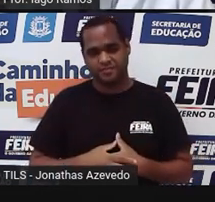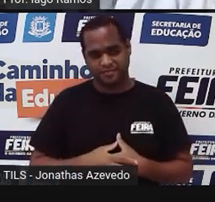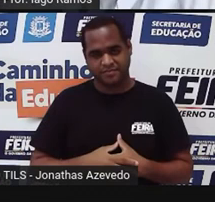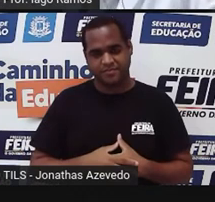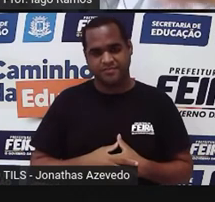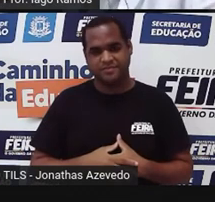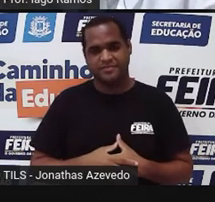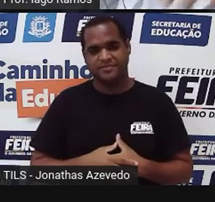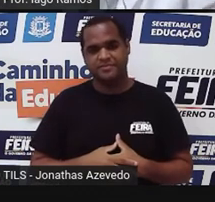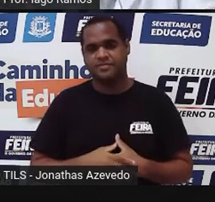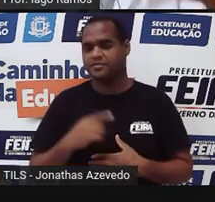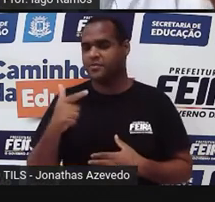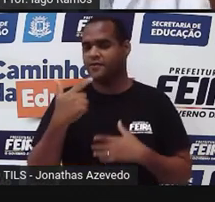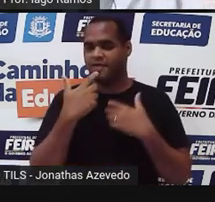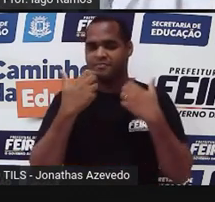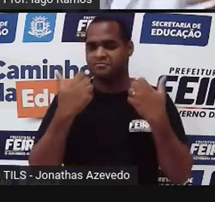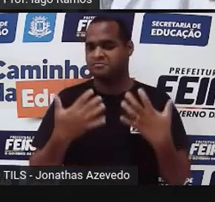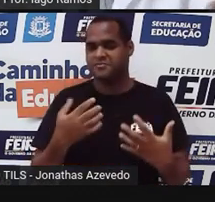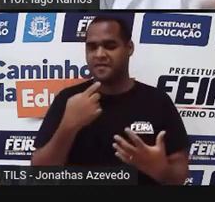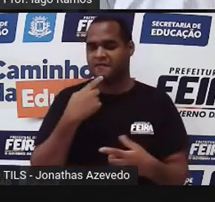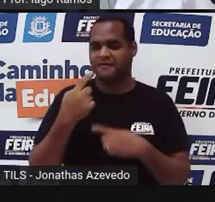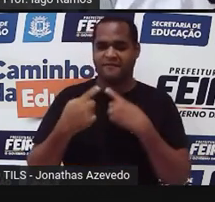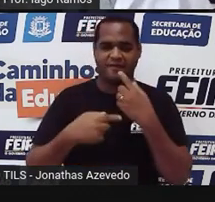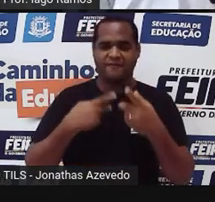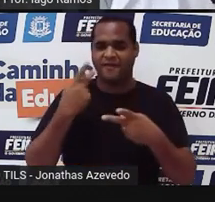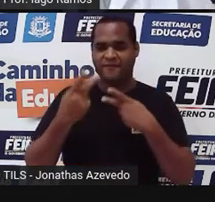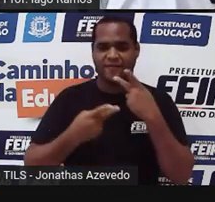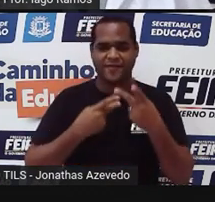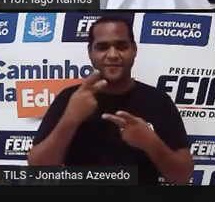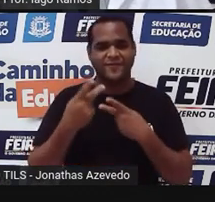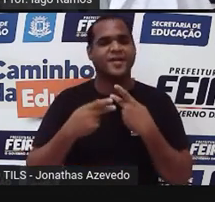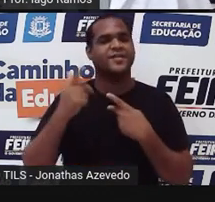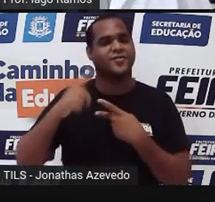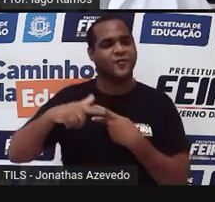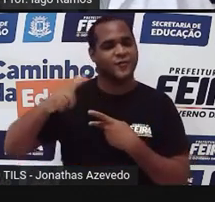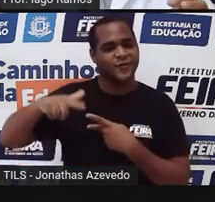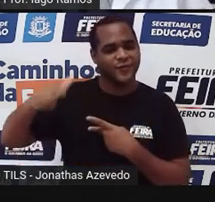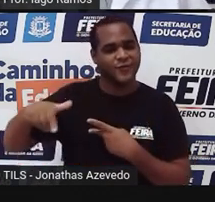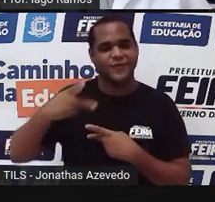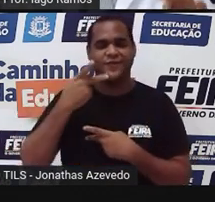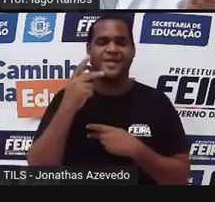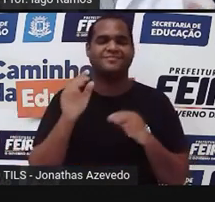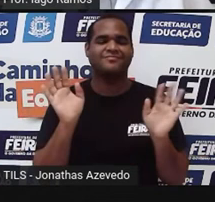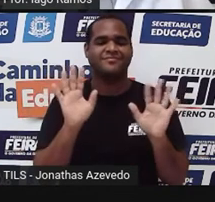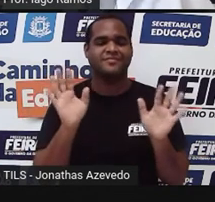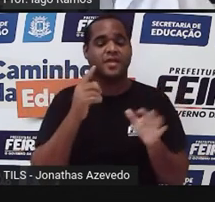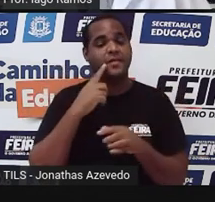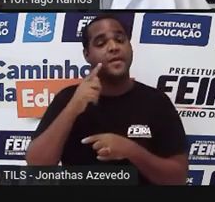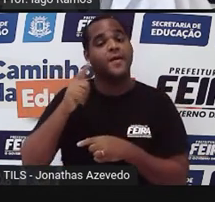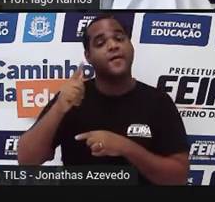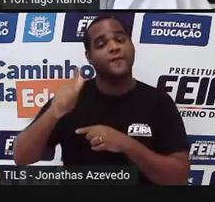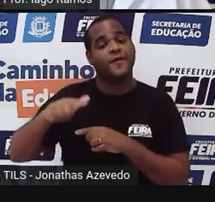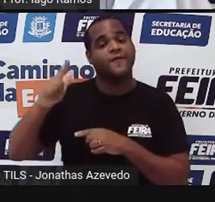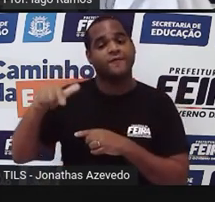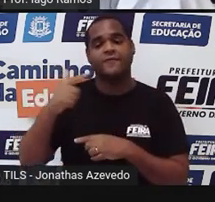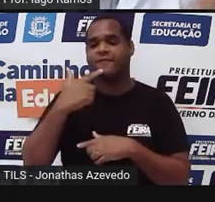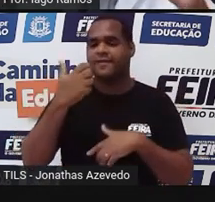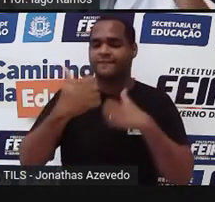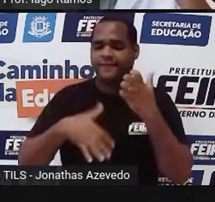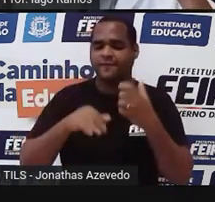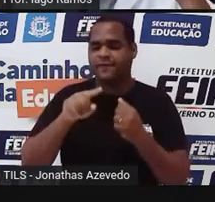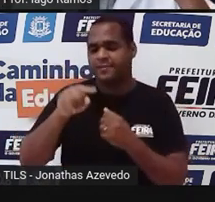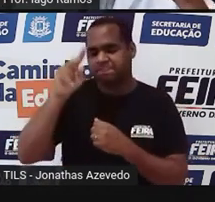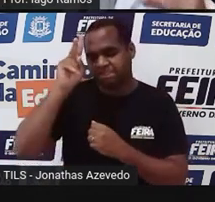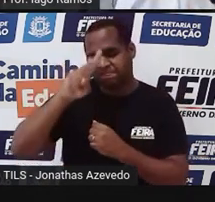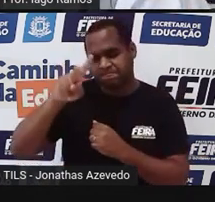Pronto. Eu nem vou falar mais porque eu acho que eu estou falando as coisas repetidas vezes. Mas eu falo assim repetidas vezes só para que você